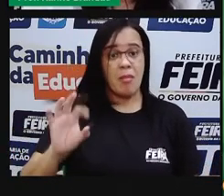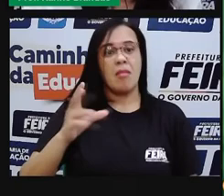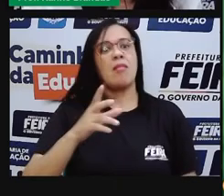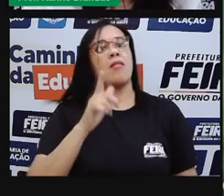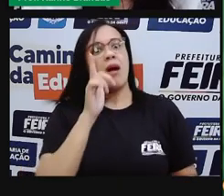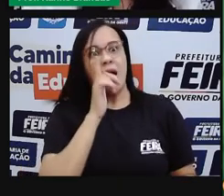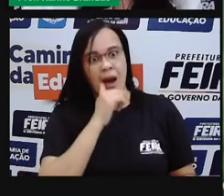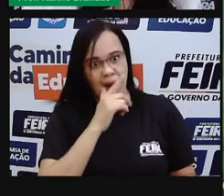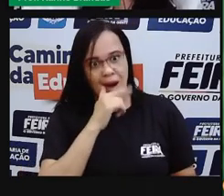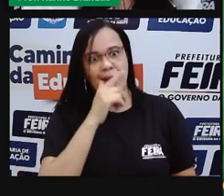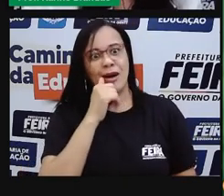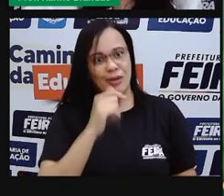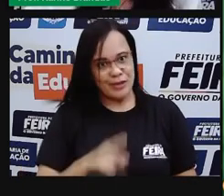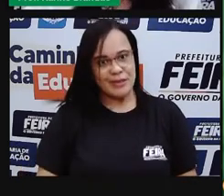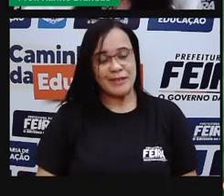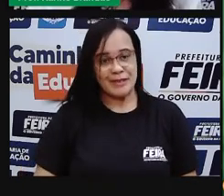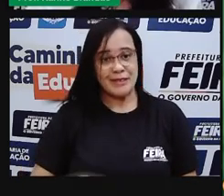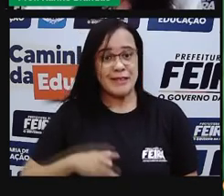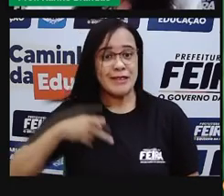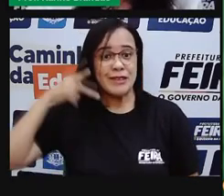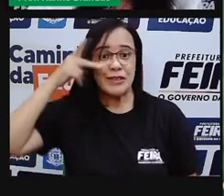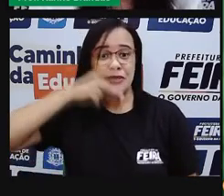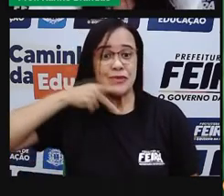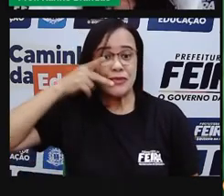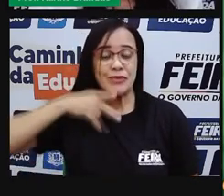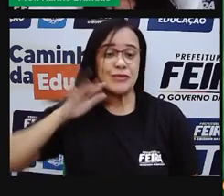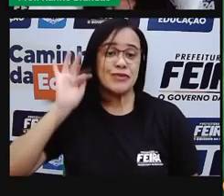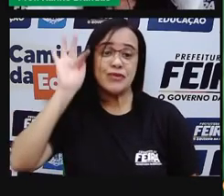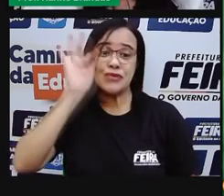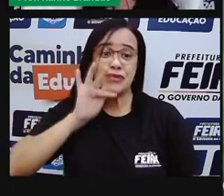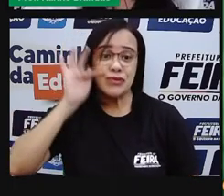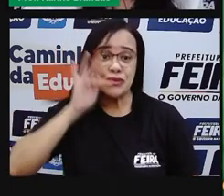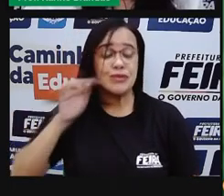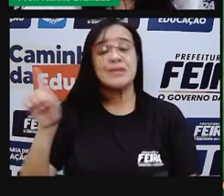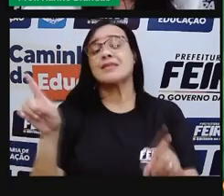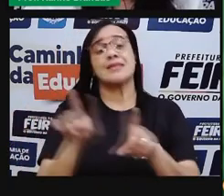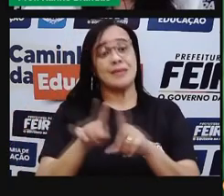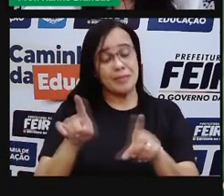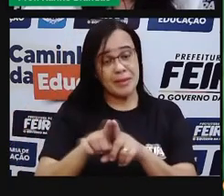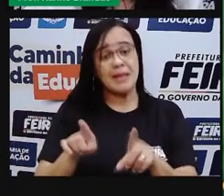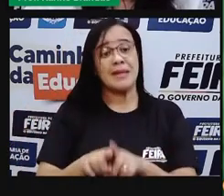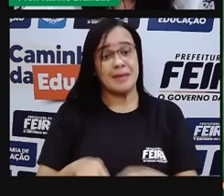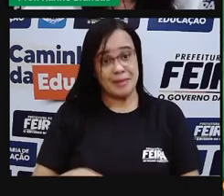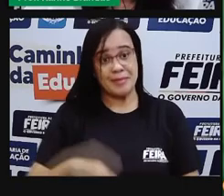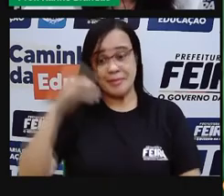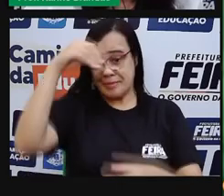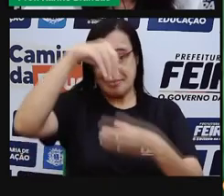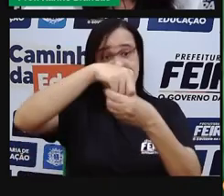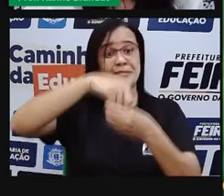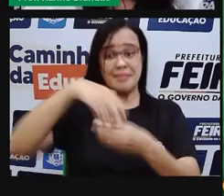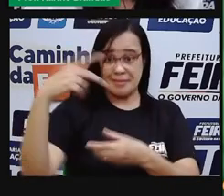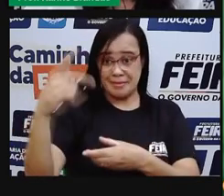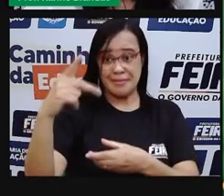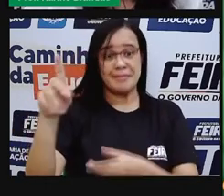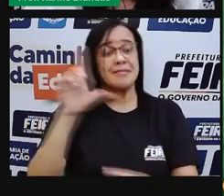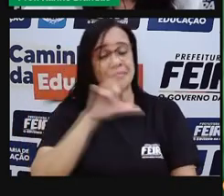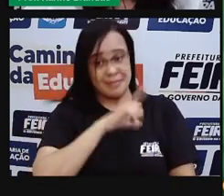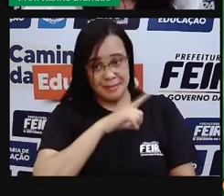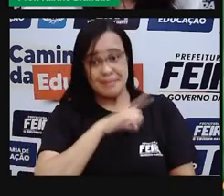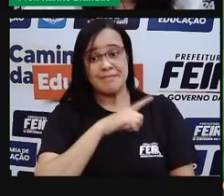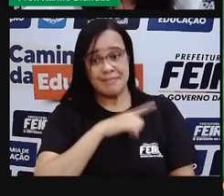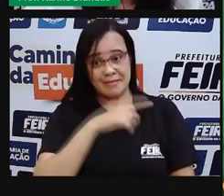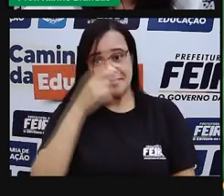95%, é formado por água. Um cara, um... Uma lula...